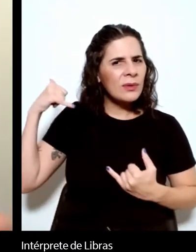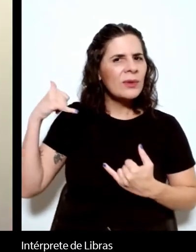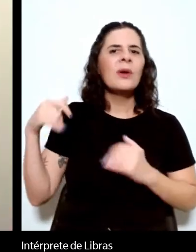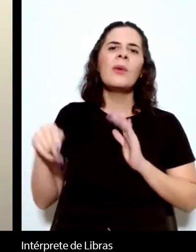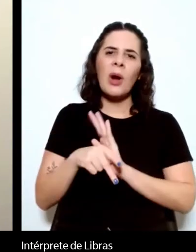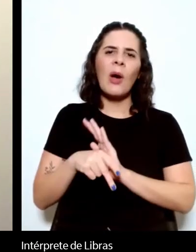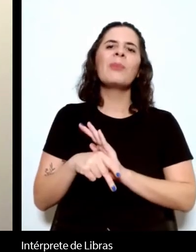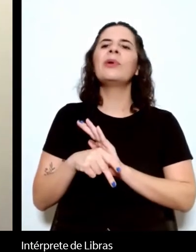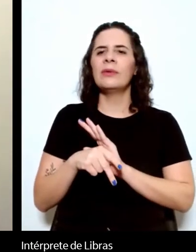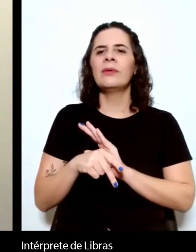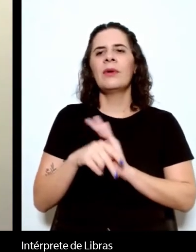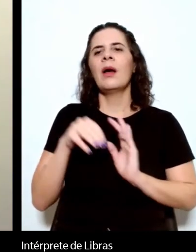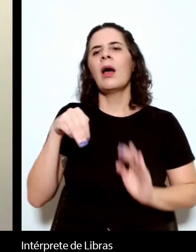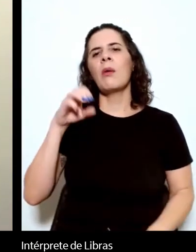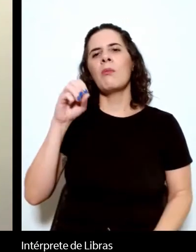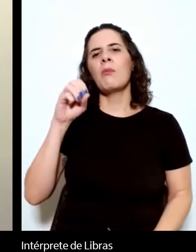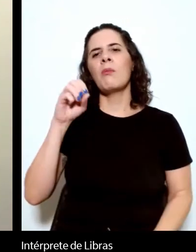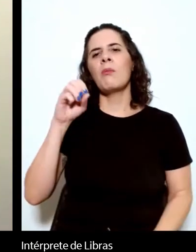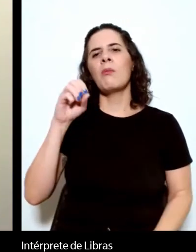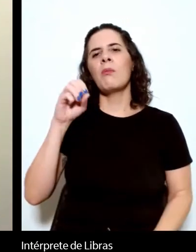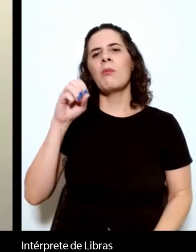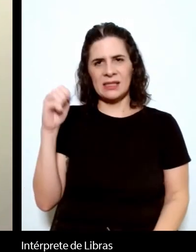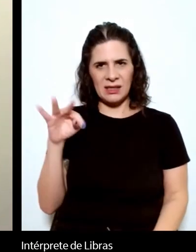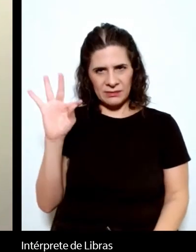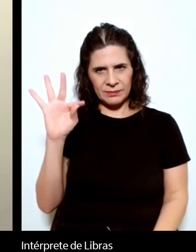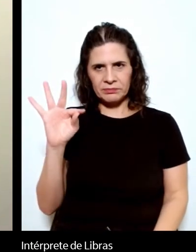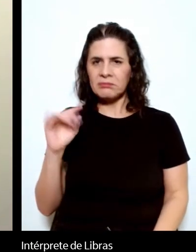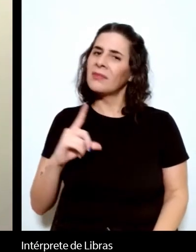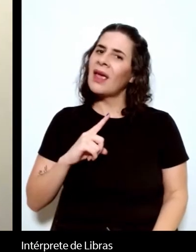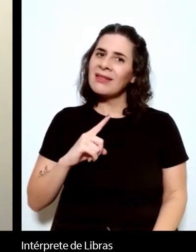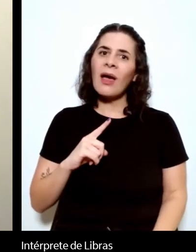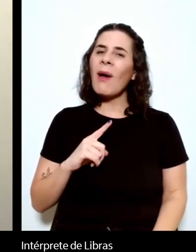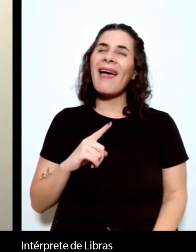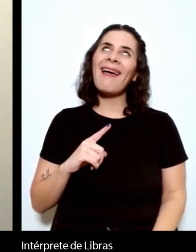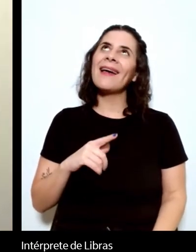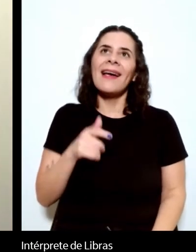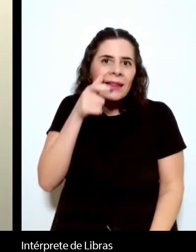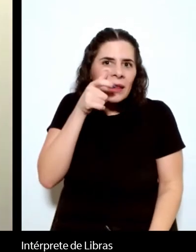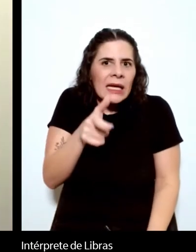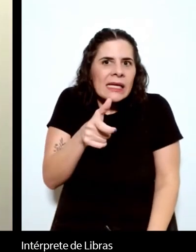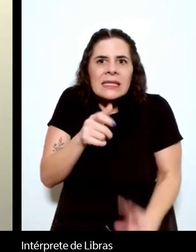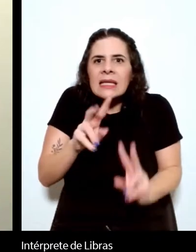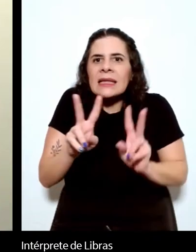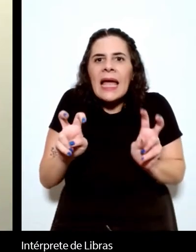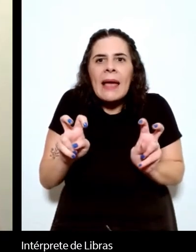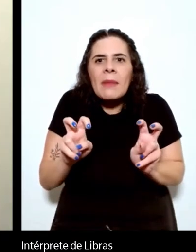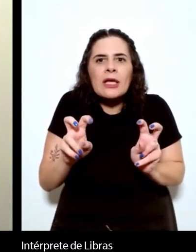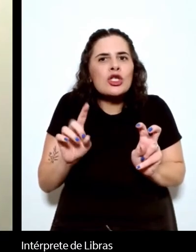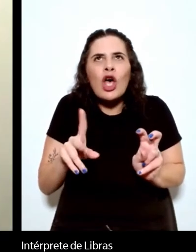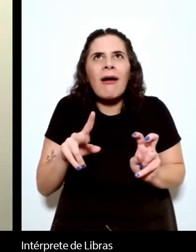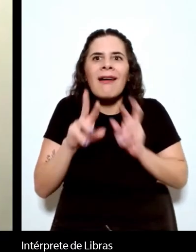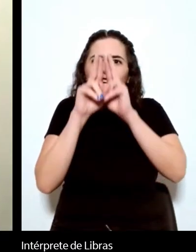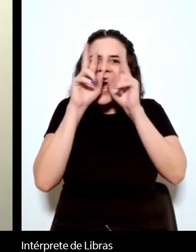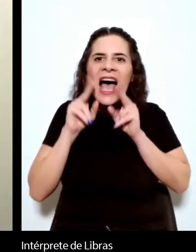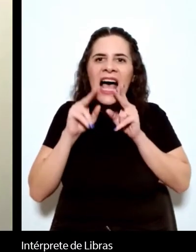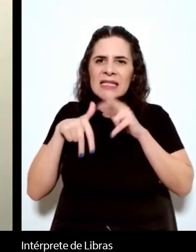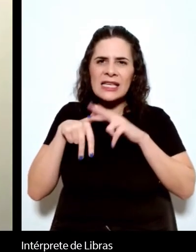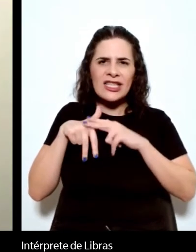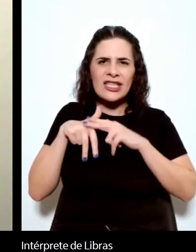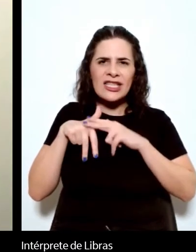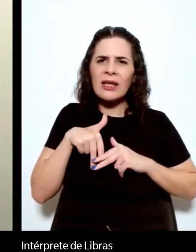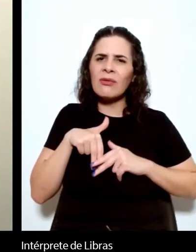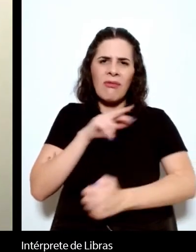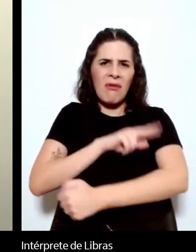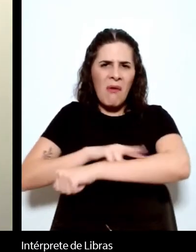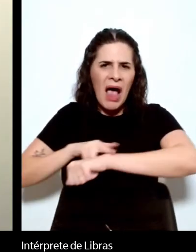E vários alunos, então, se interessam por questões que não são só de raça e gênero, que estão além